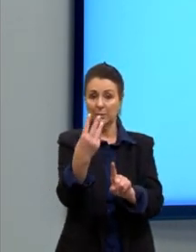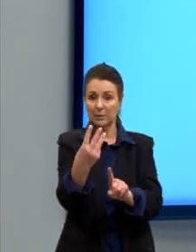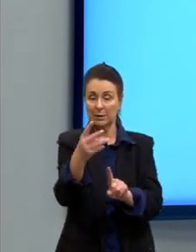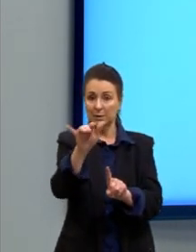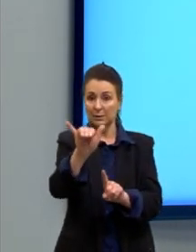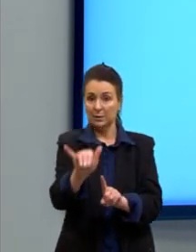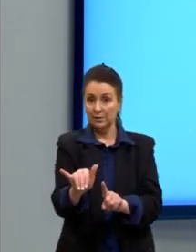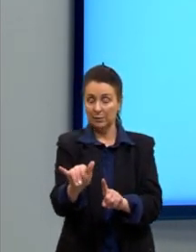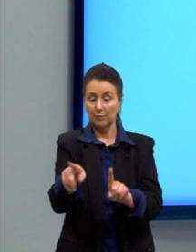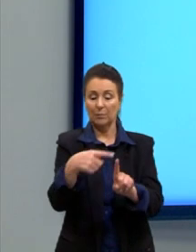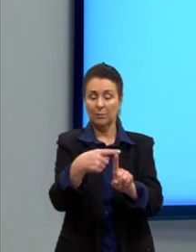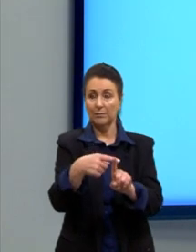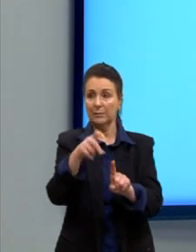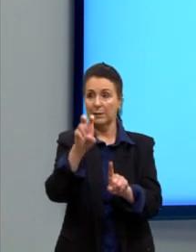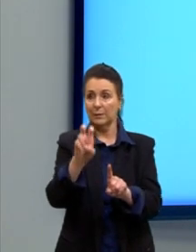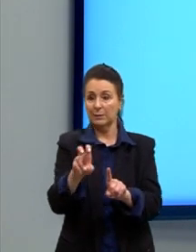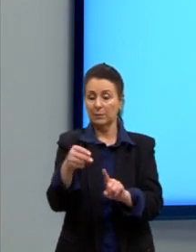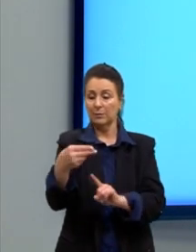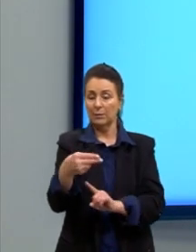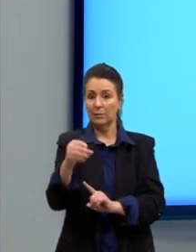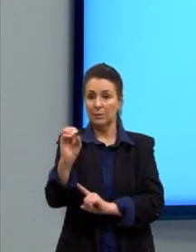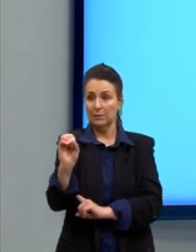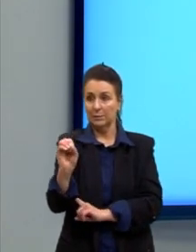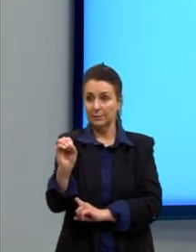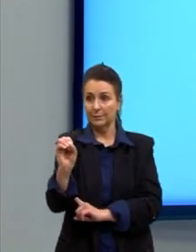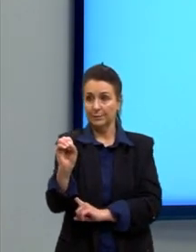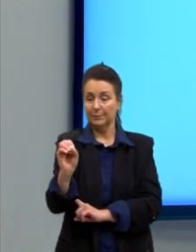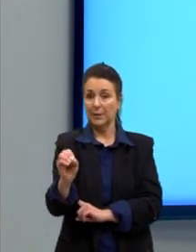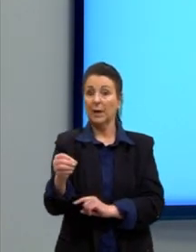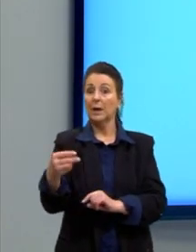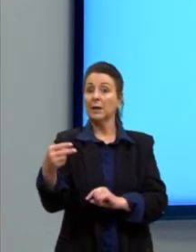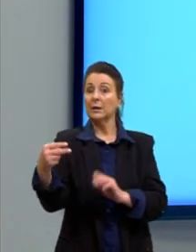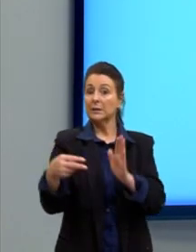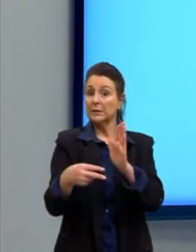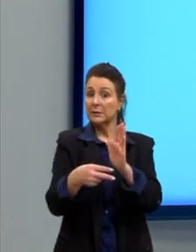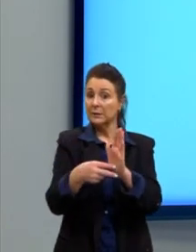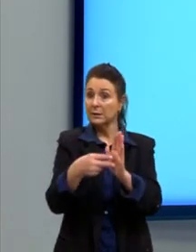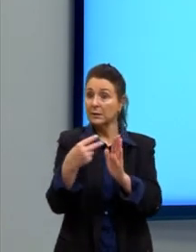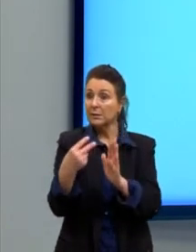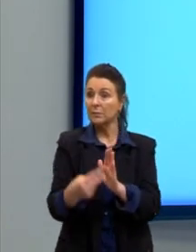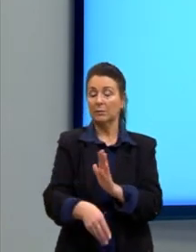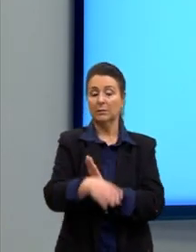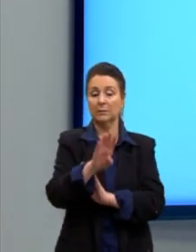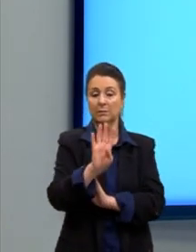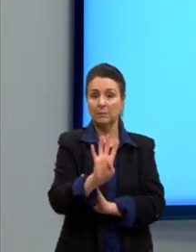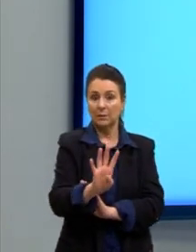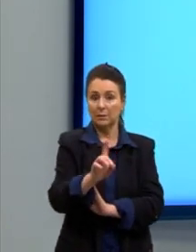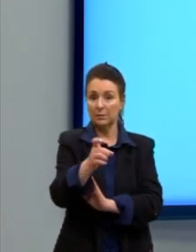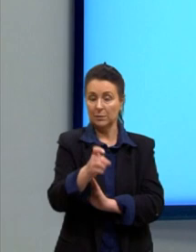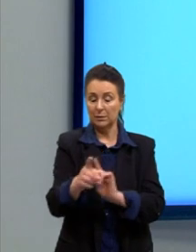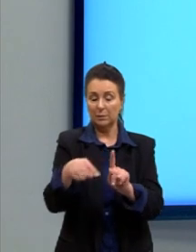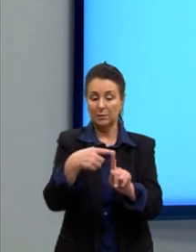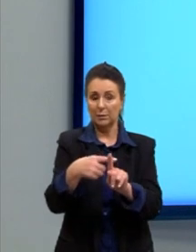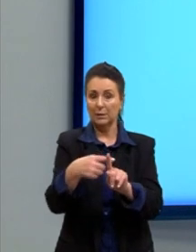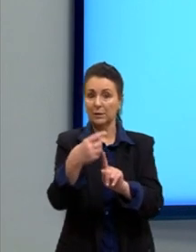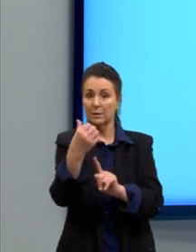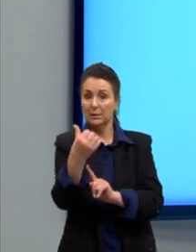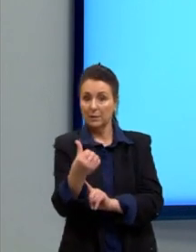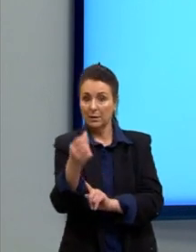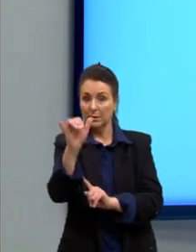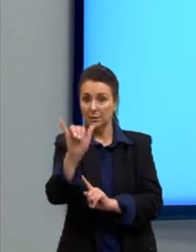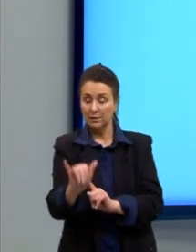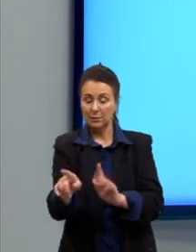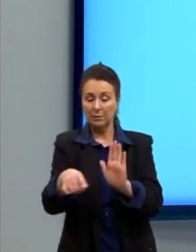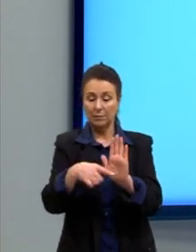mais 5 igual a zero. A segunda reta, o 4X mais 6Y menos